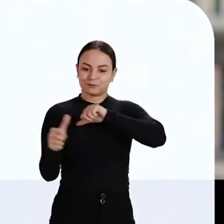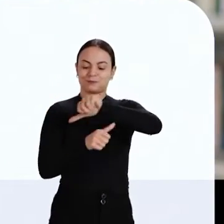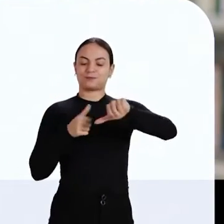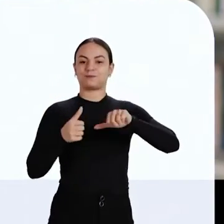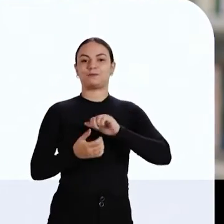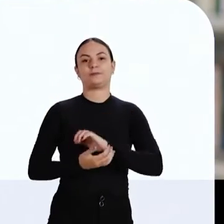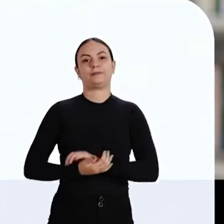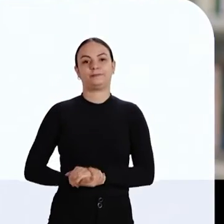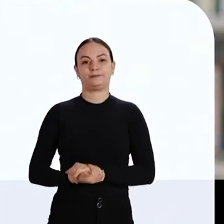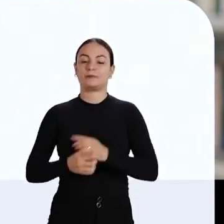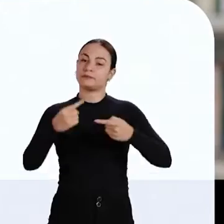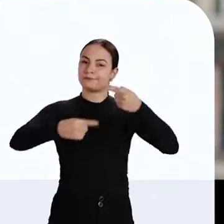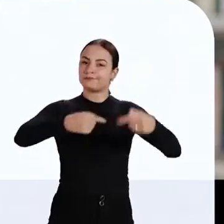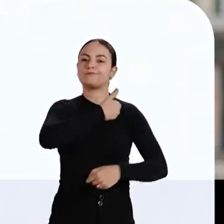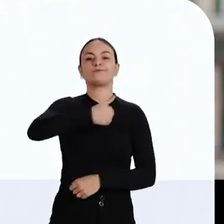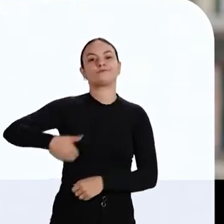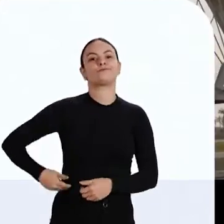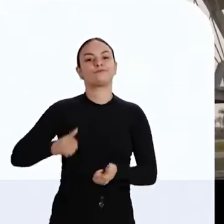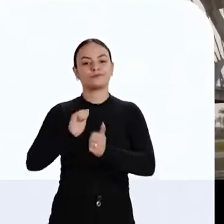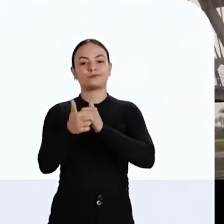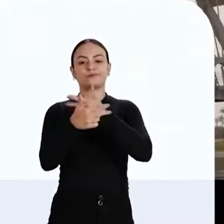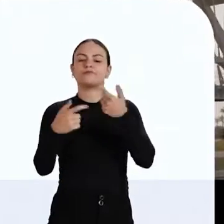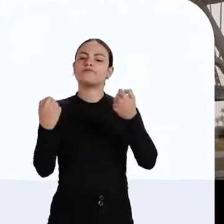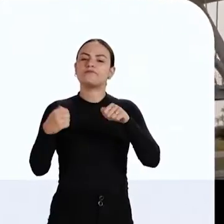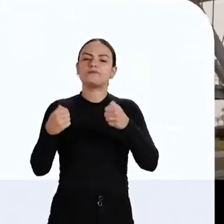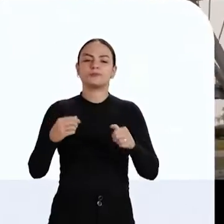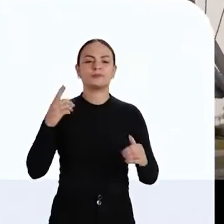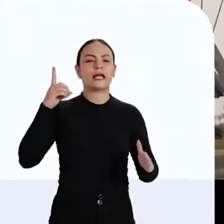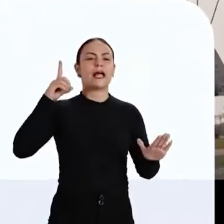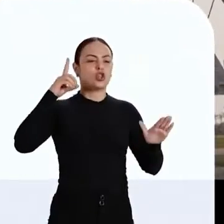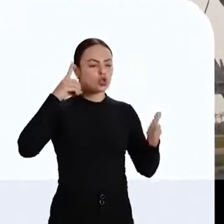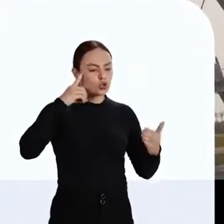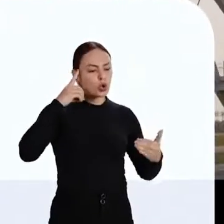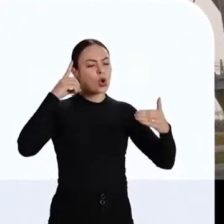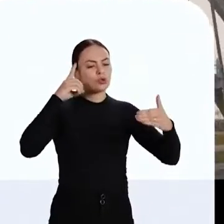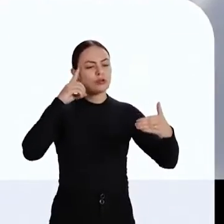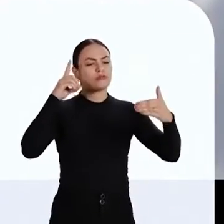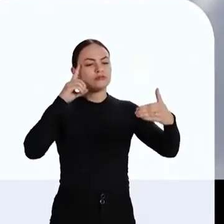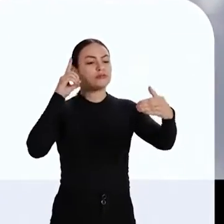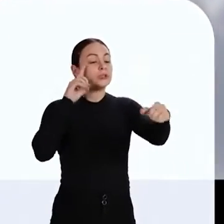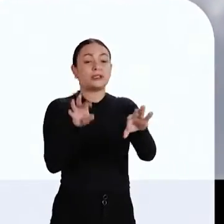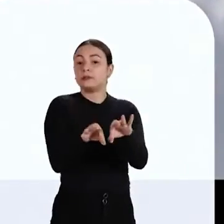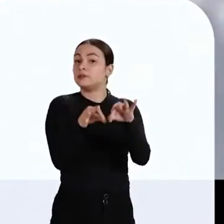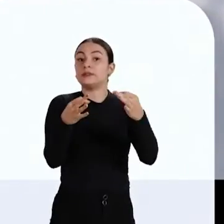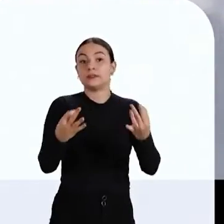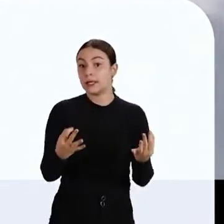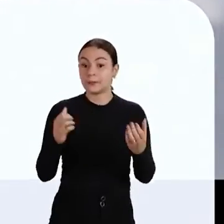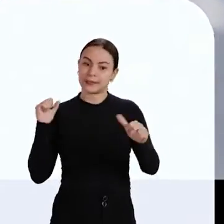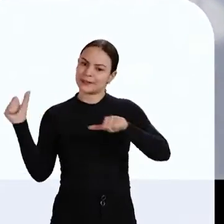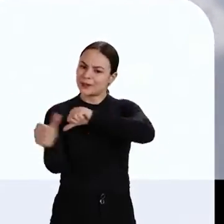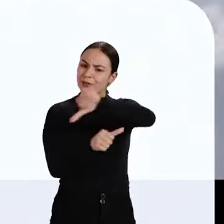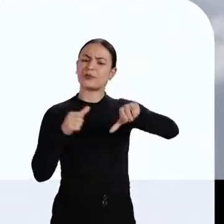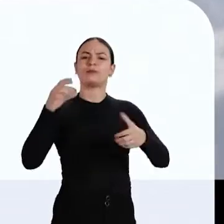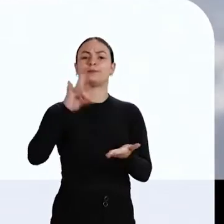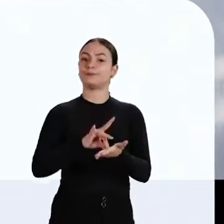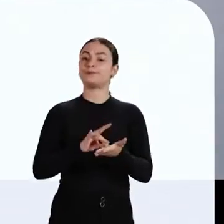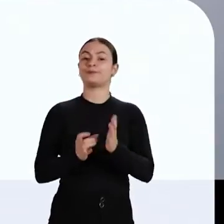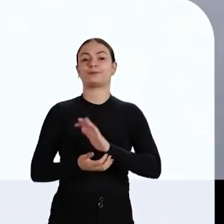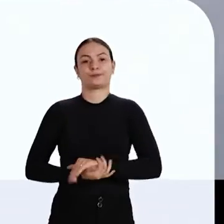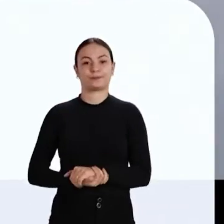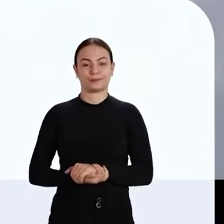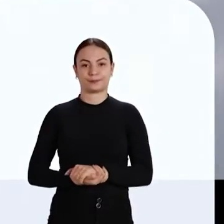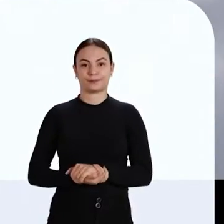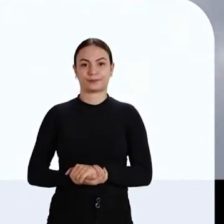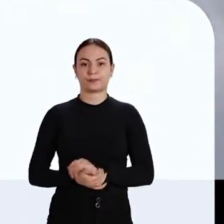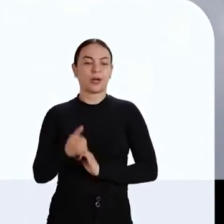acontecer no seu dia a dia, com ações que às vezes são ações simples, mas são ações transformadoras.